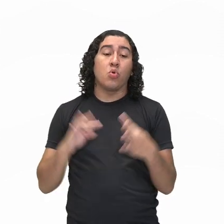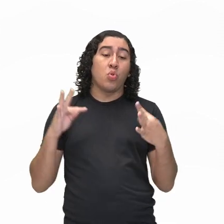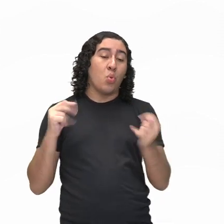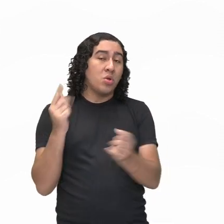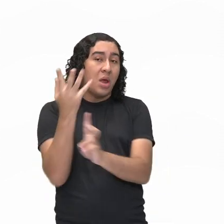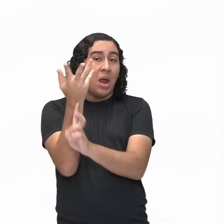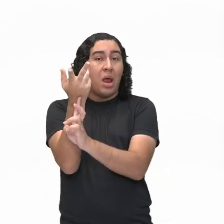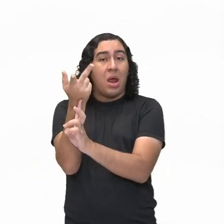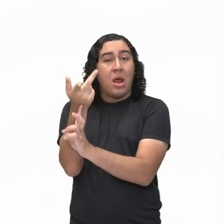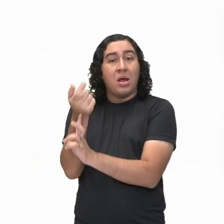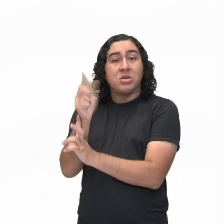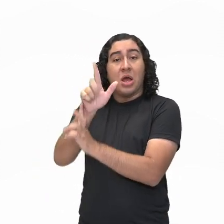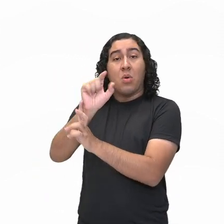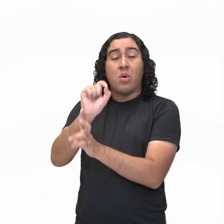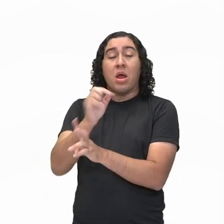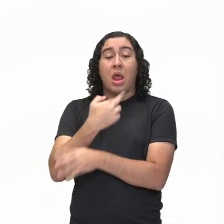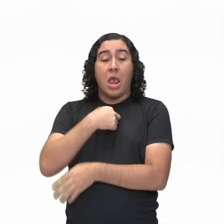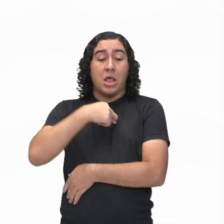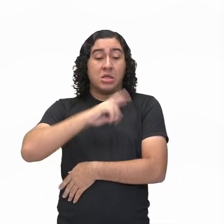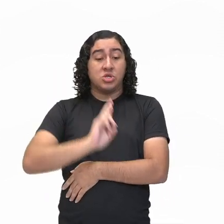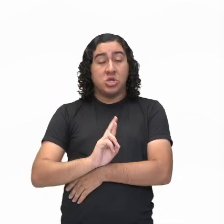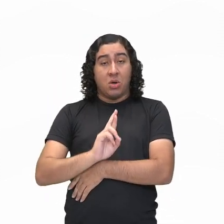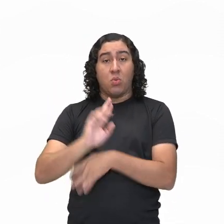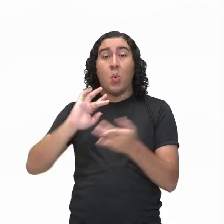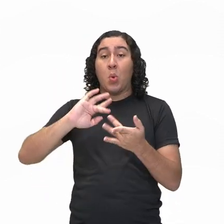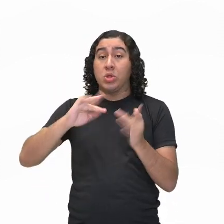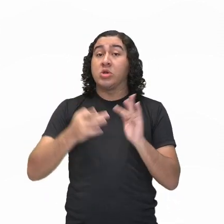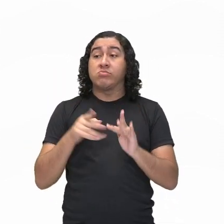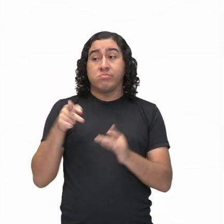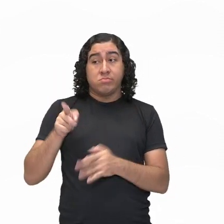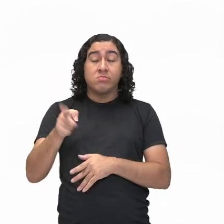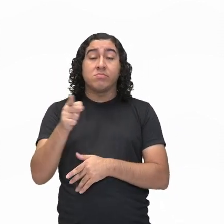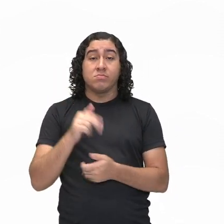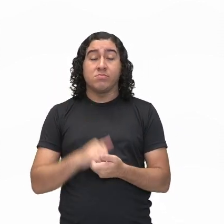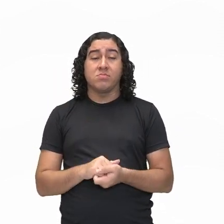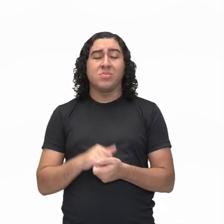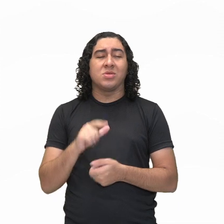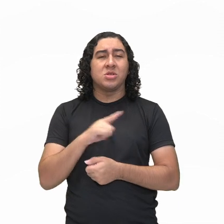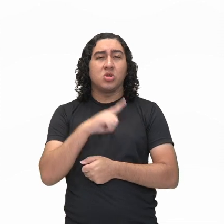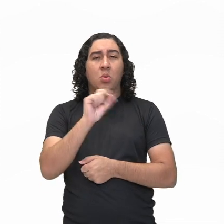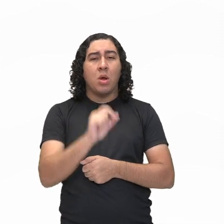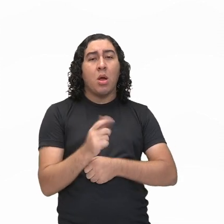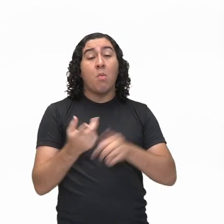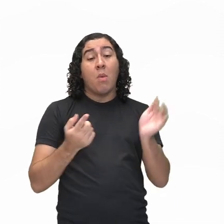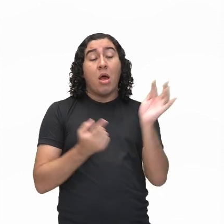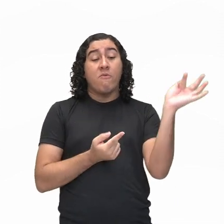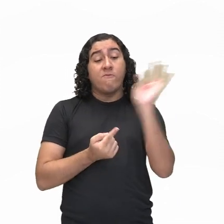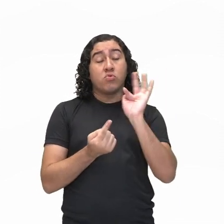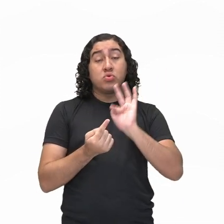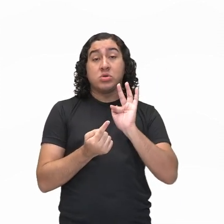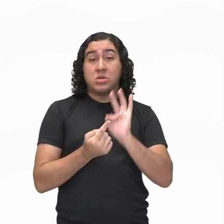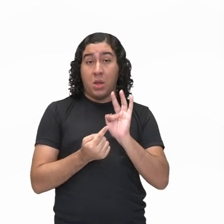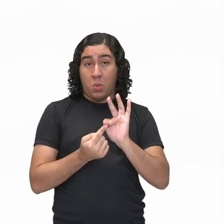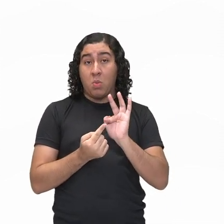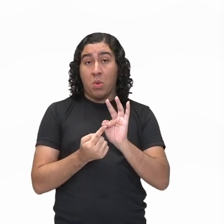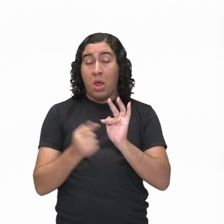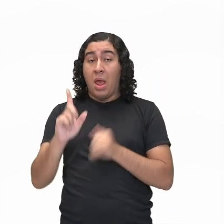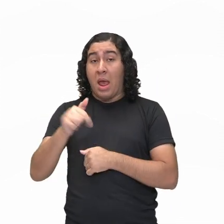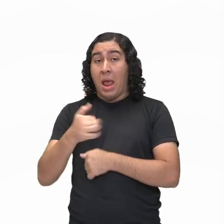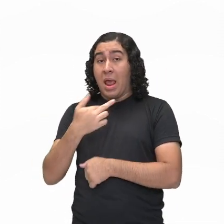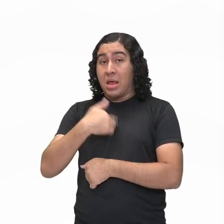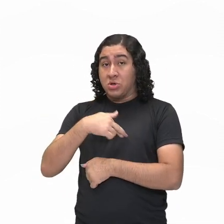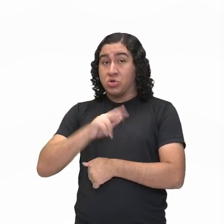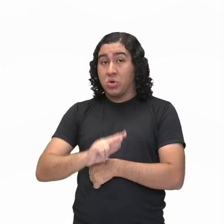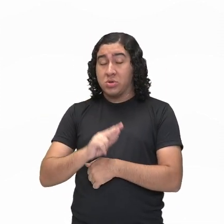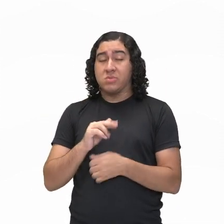era voltada para a religiosidade. Ela tinha uma função religiosa. Assim como toda a